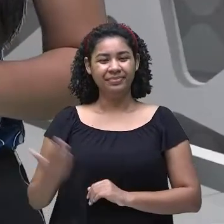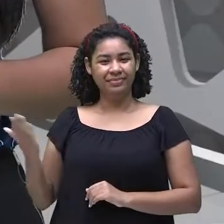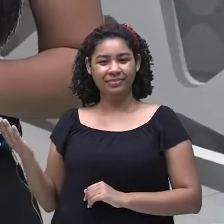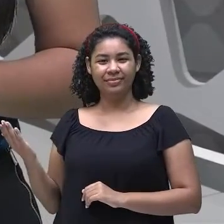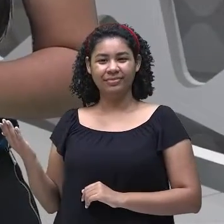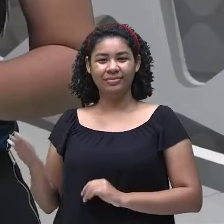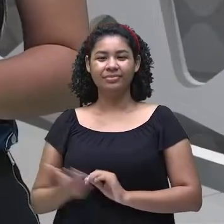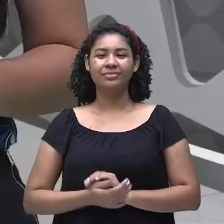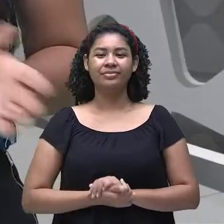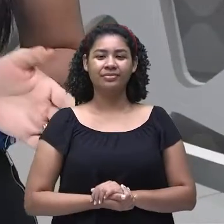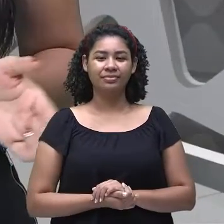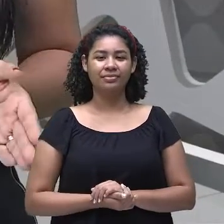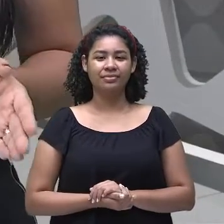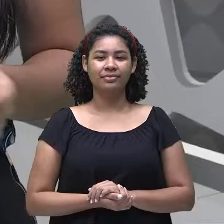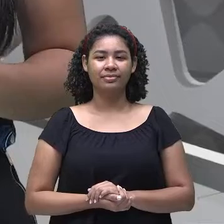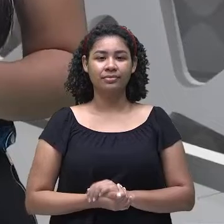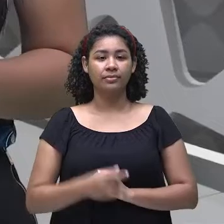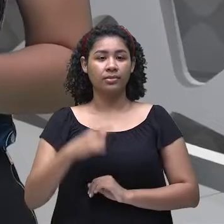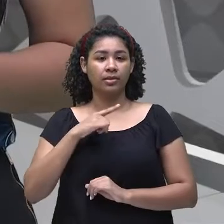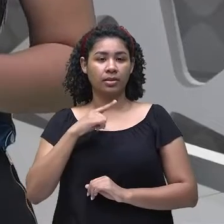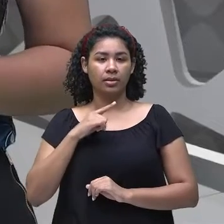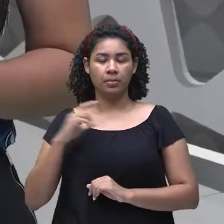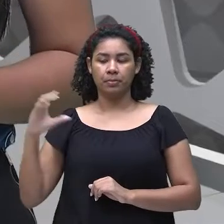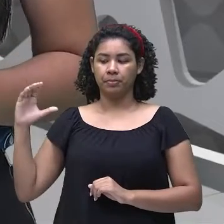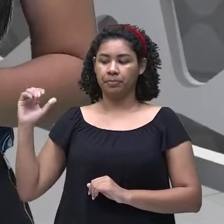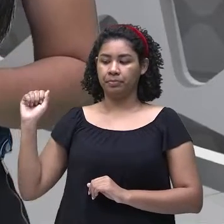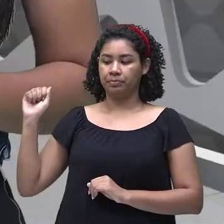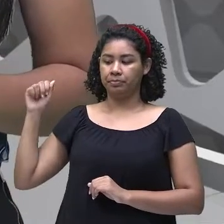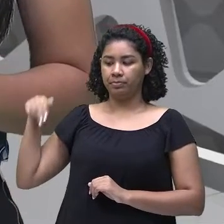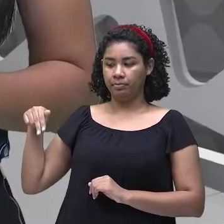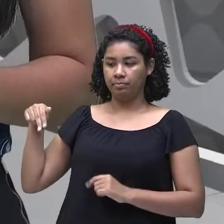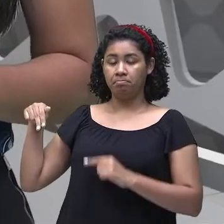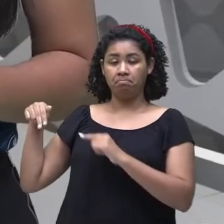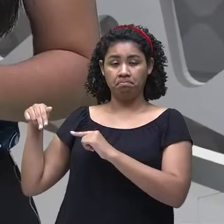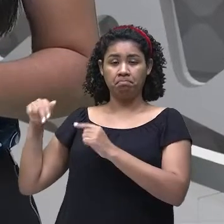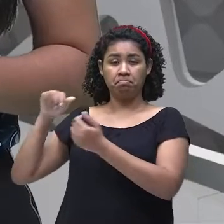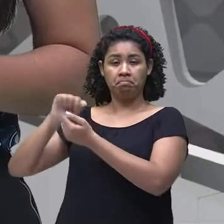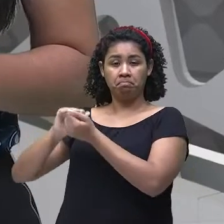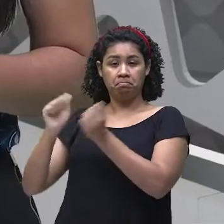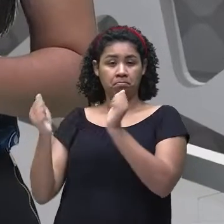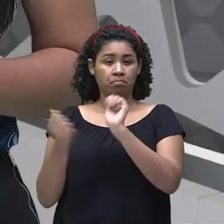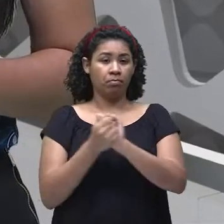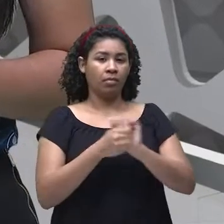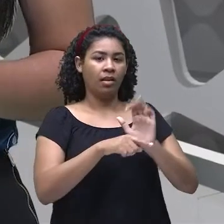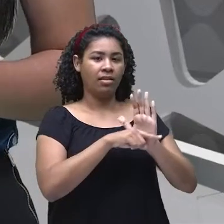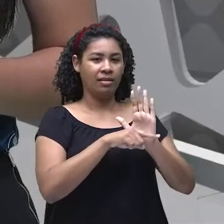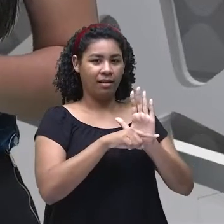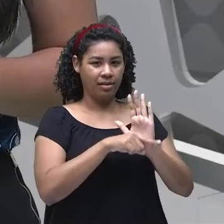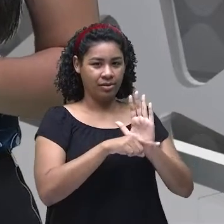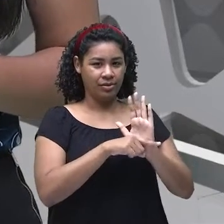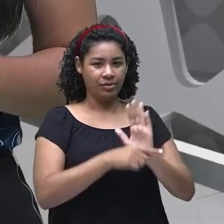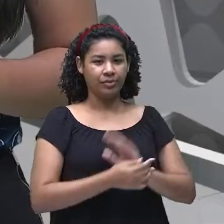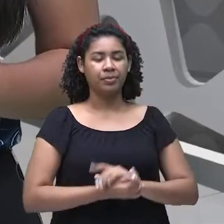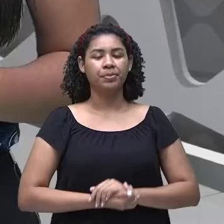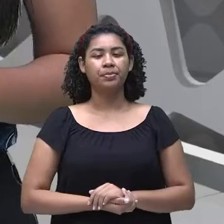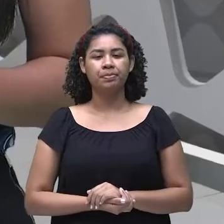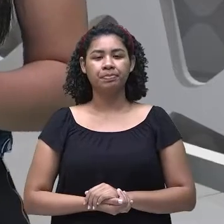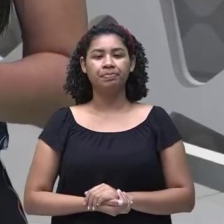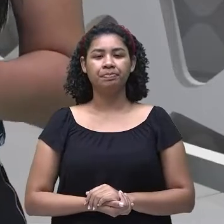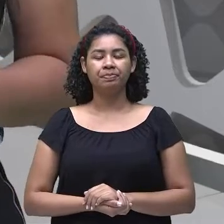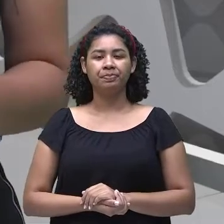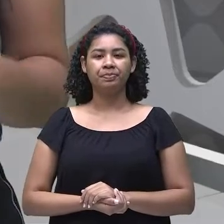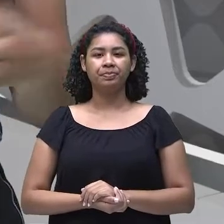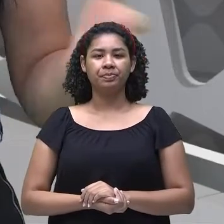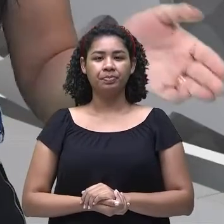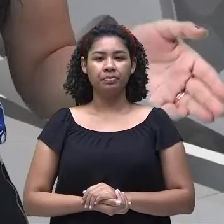A gente tem aqui can, negative form. Can, negative form. E aí, olha só.